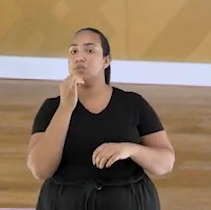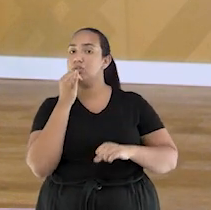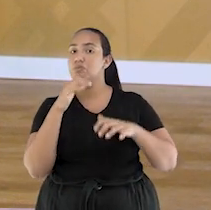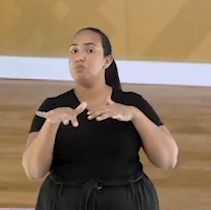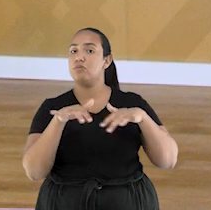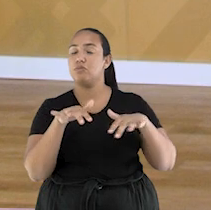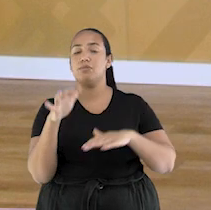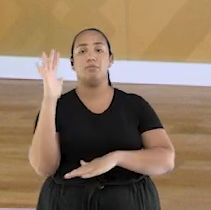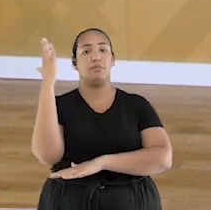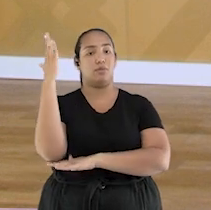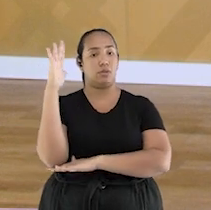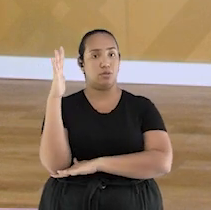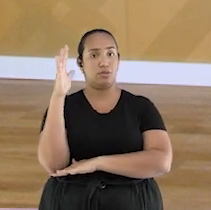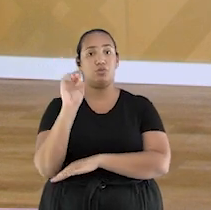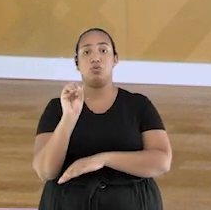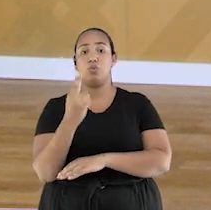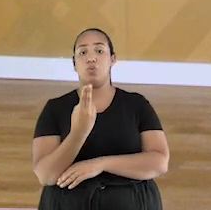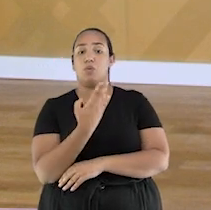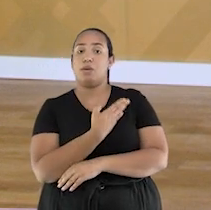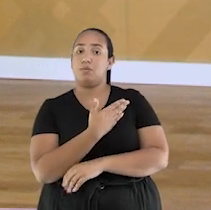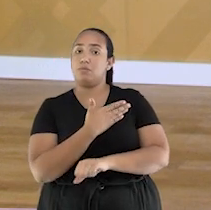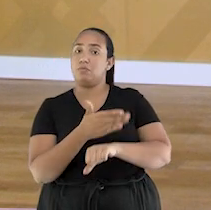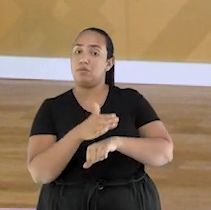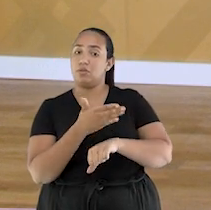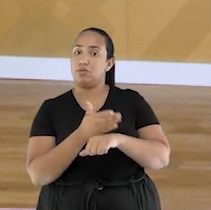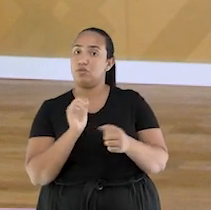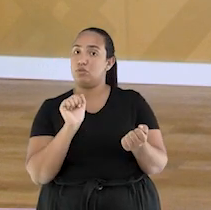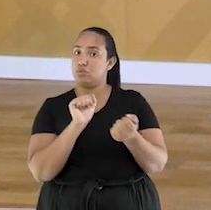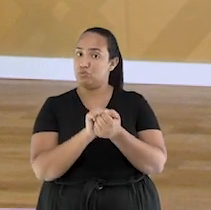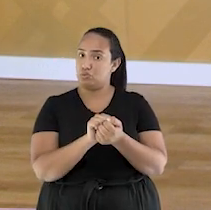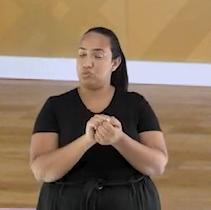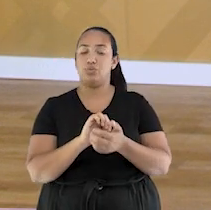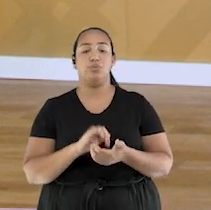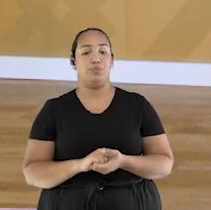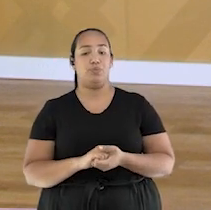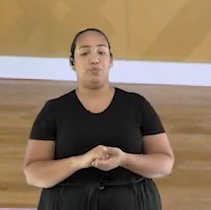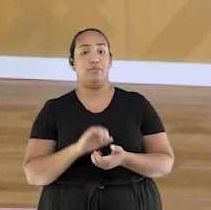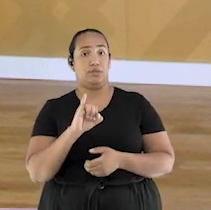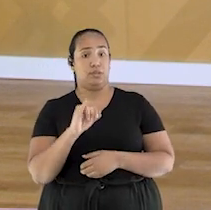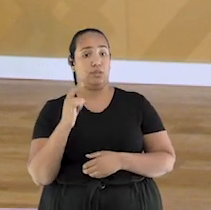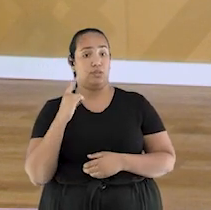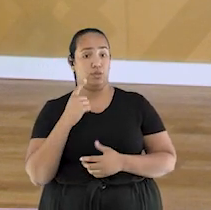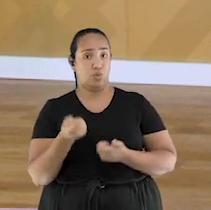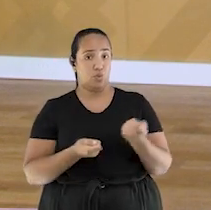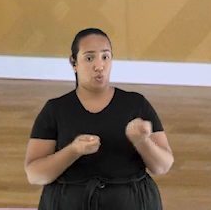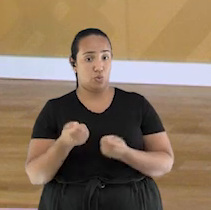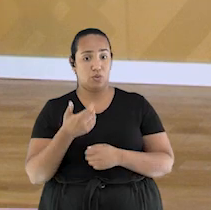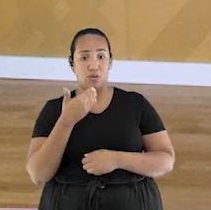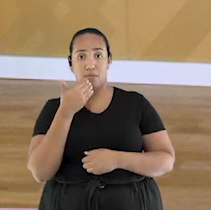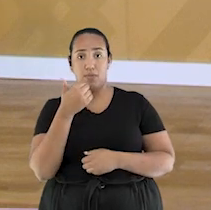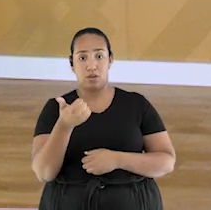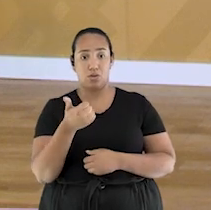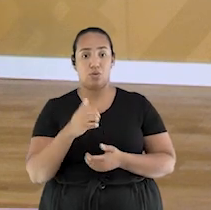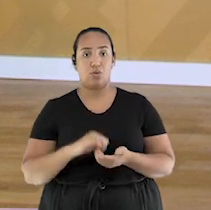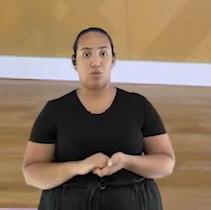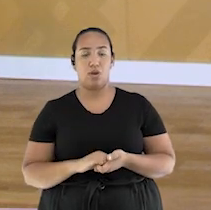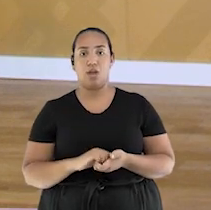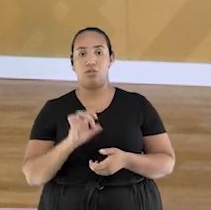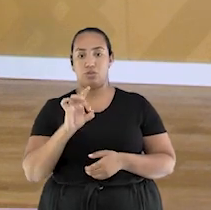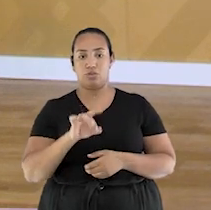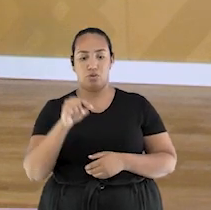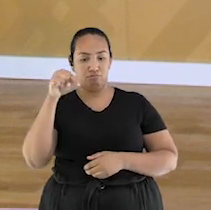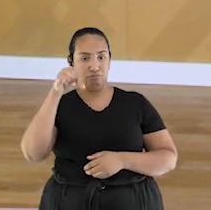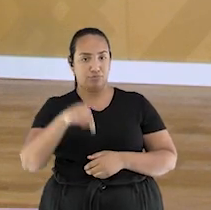na parede ou praticar com algum colega. E aí, quando você tiver um domínio melhor, ao invés de bater no chão